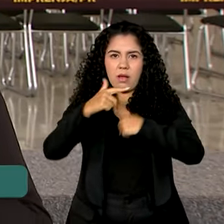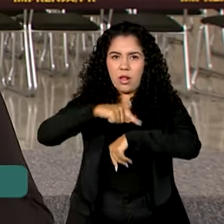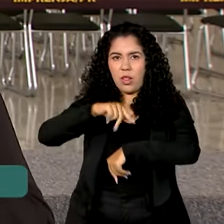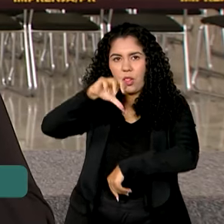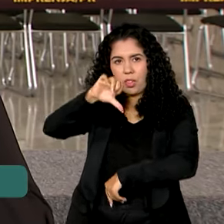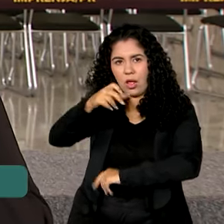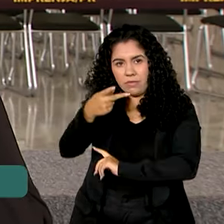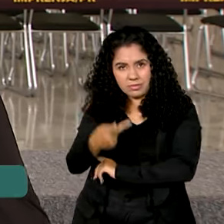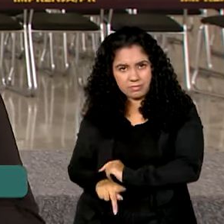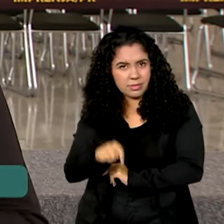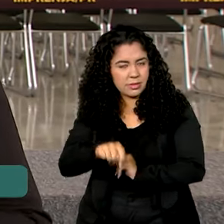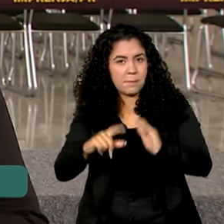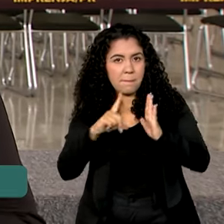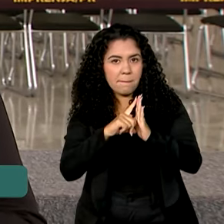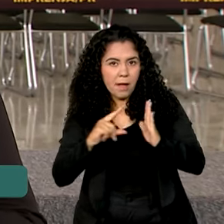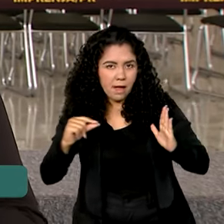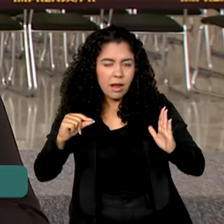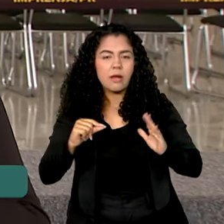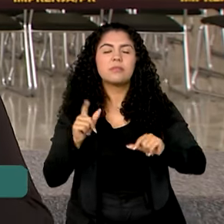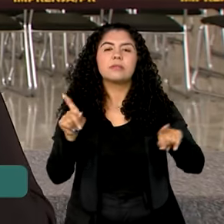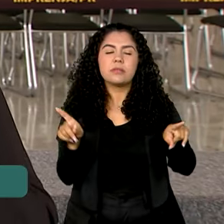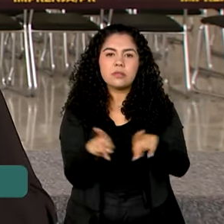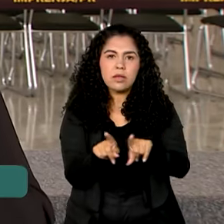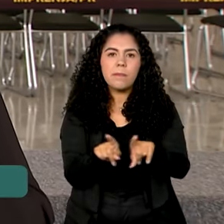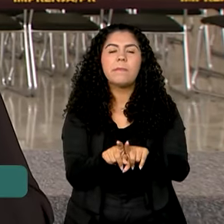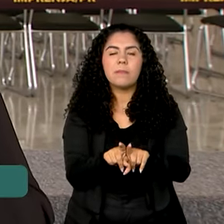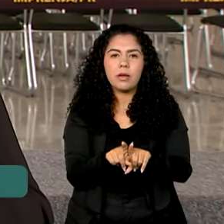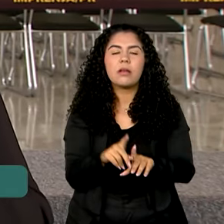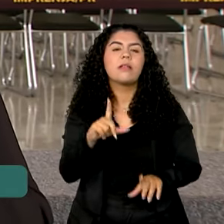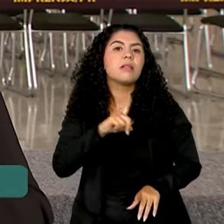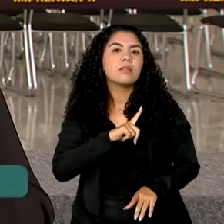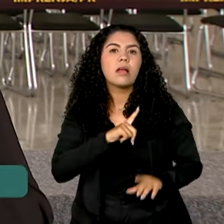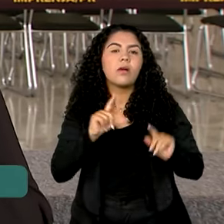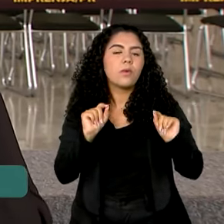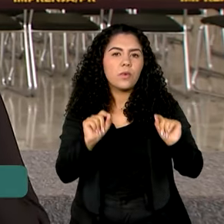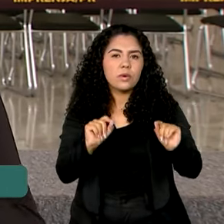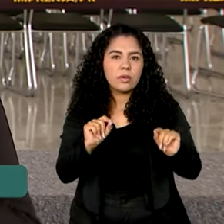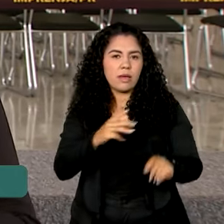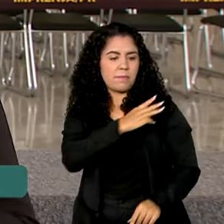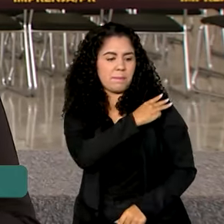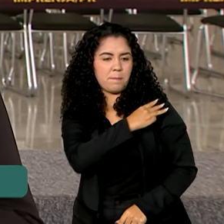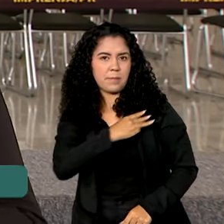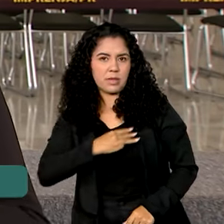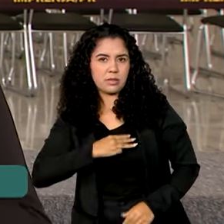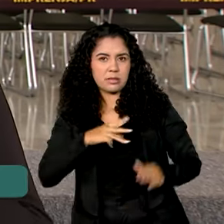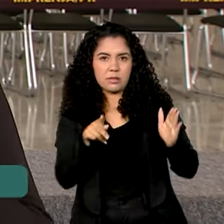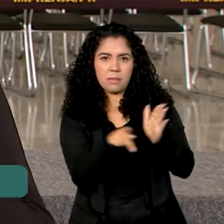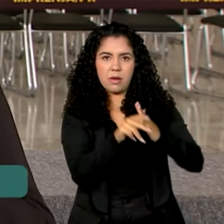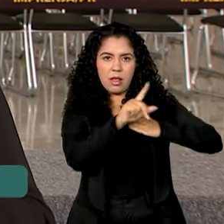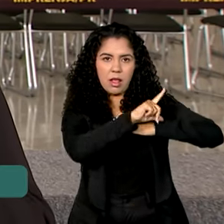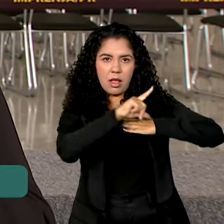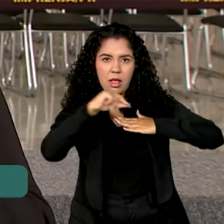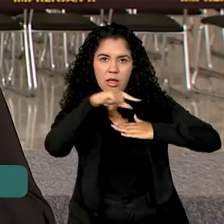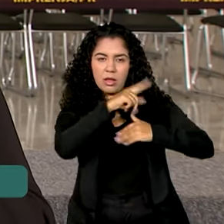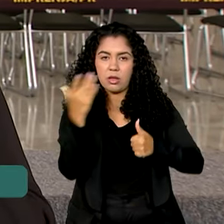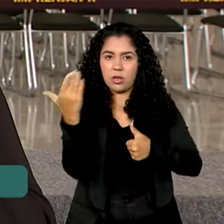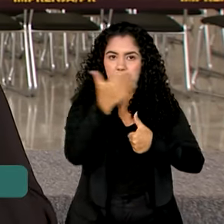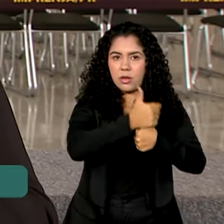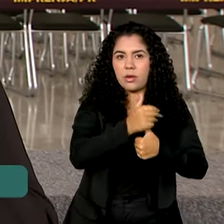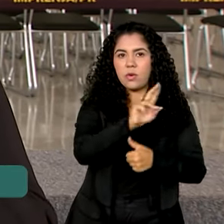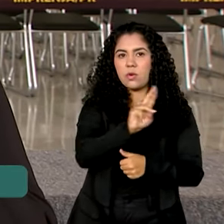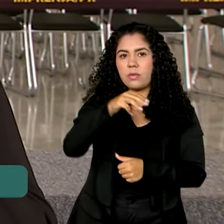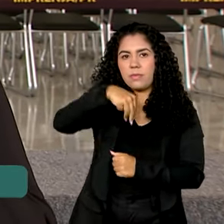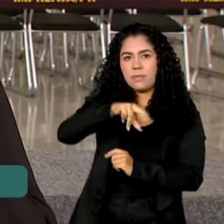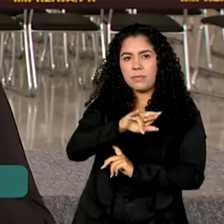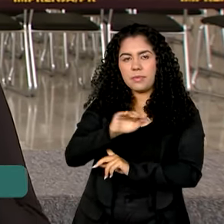aqui no Palácio do Planalto. E hoje, além do presidente Lula, também estão presentes a ministra da Casa Civil Substituta, Miriam Belchior,